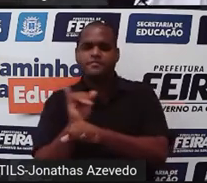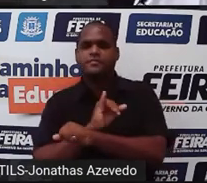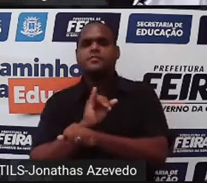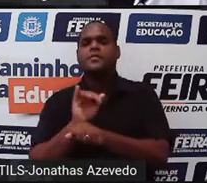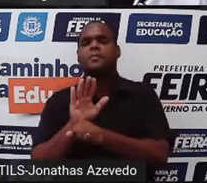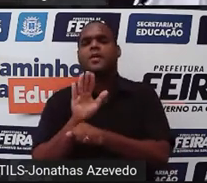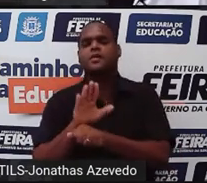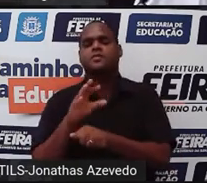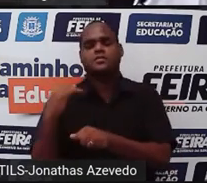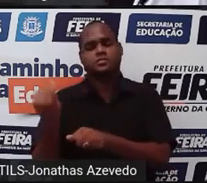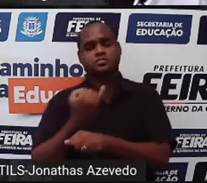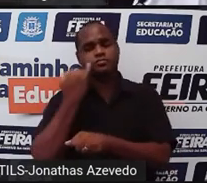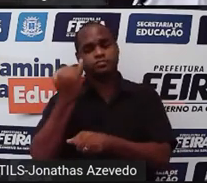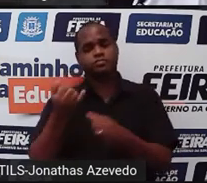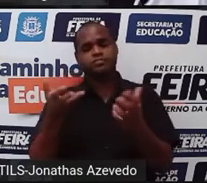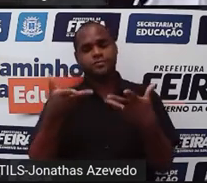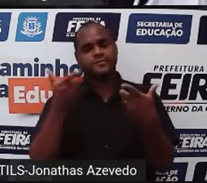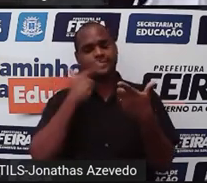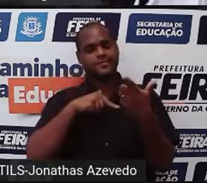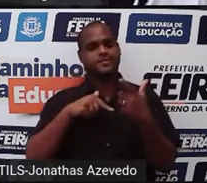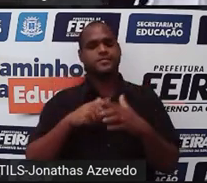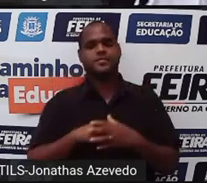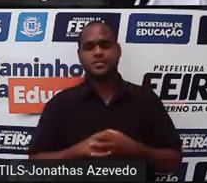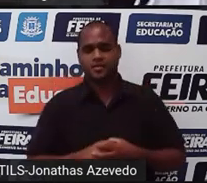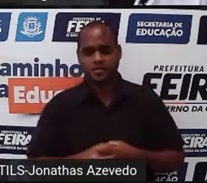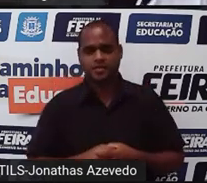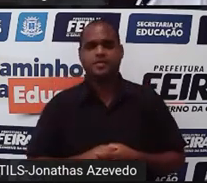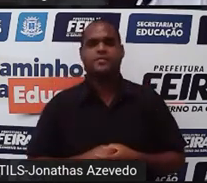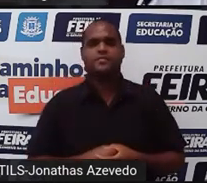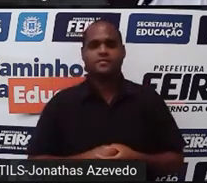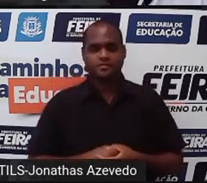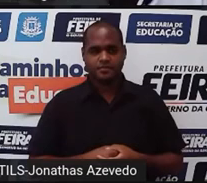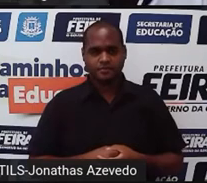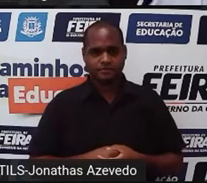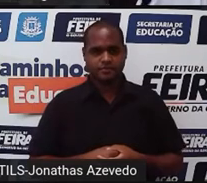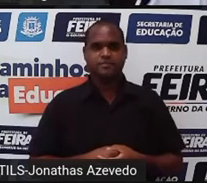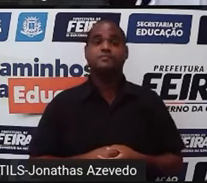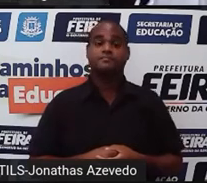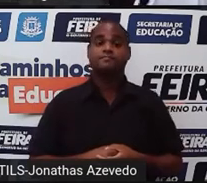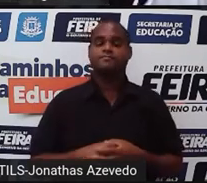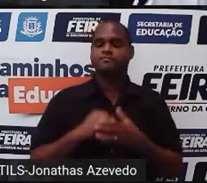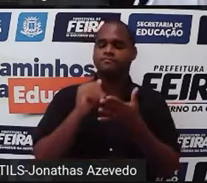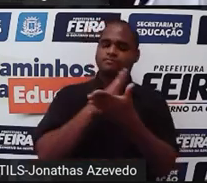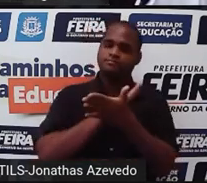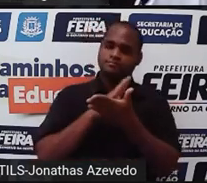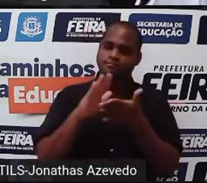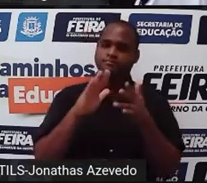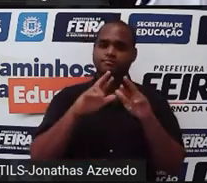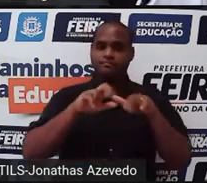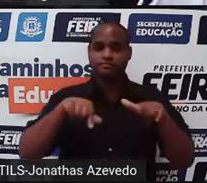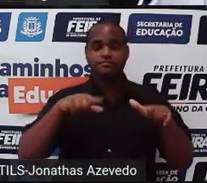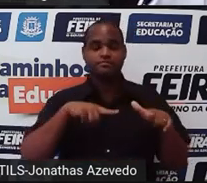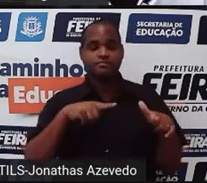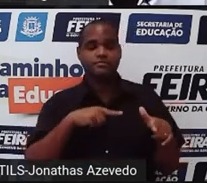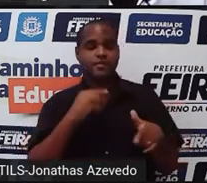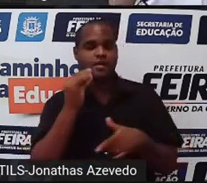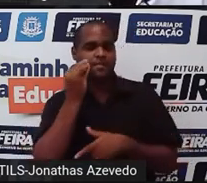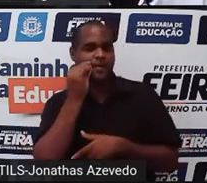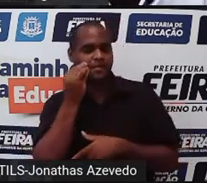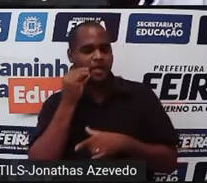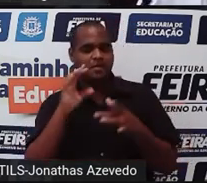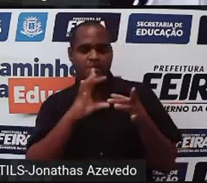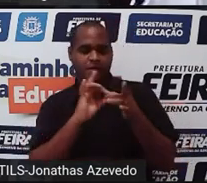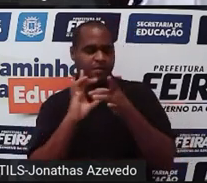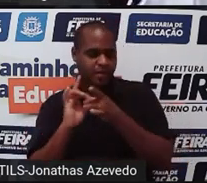pode ser uma boa alternativa. Certo? E ali eu tenho algumas coisinhas na tela ali que estão relacionadas com as